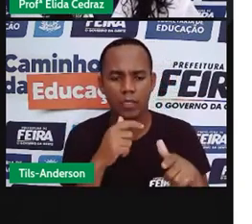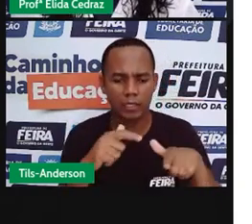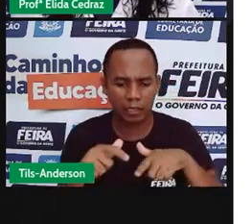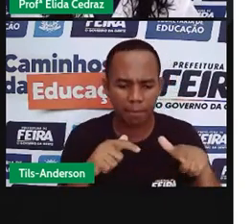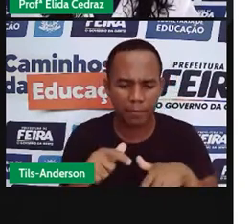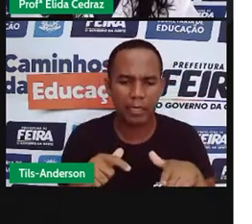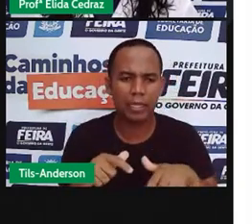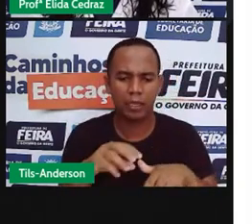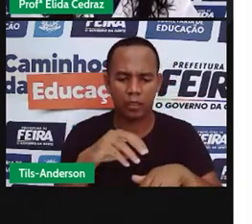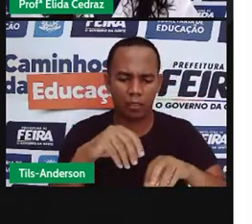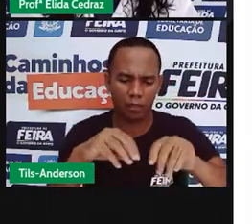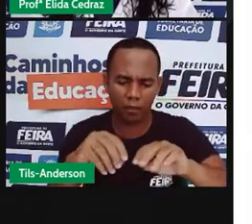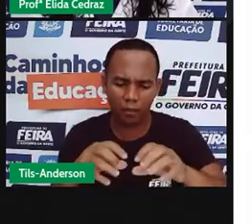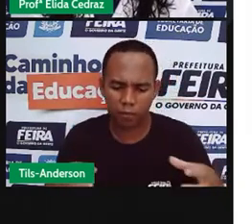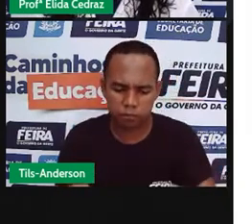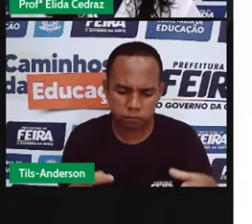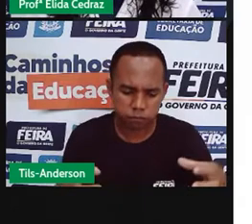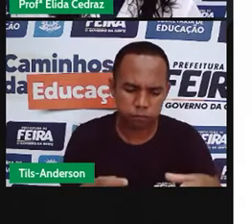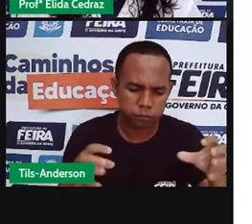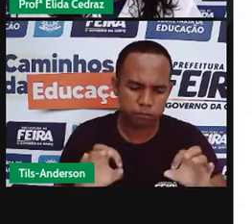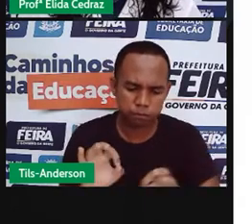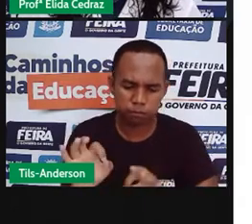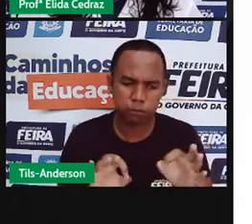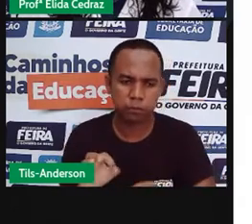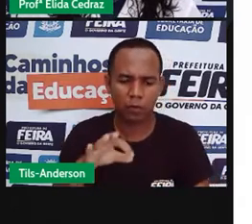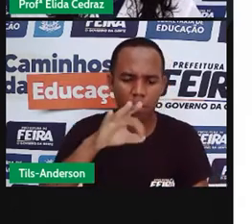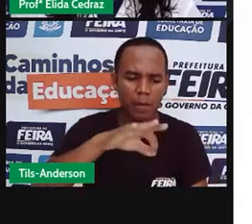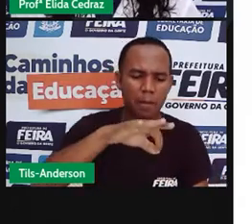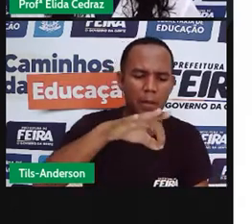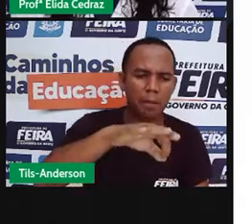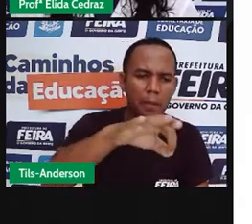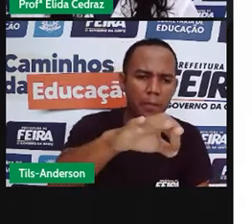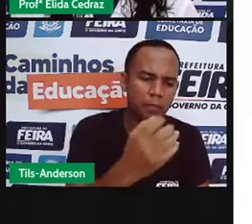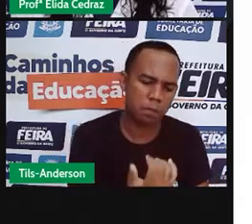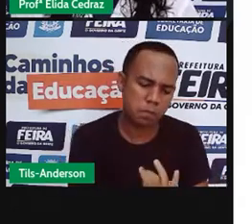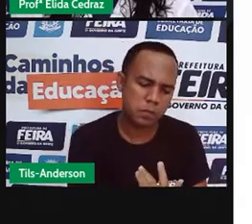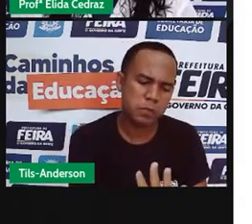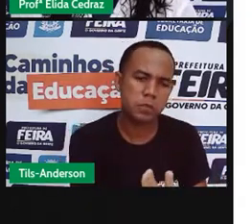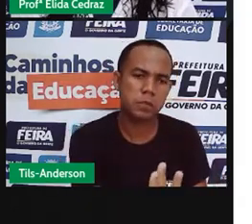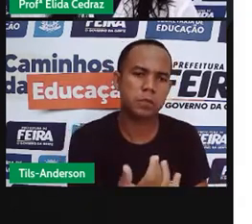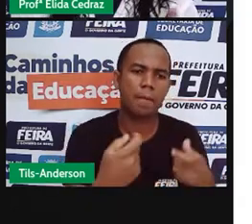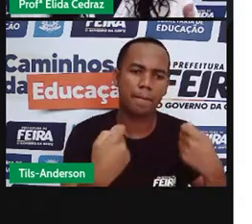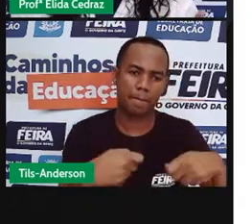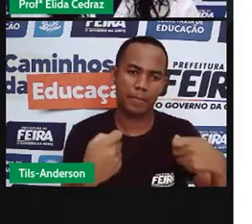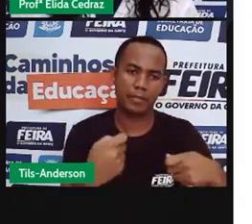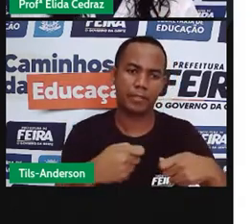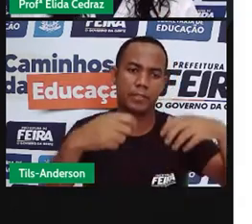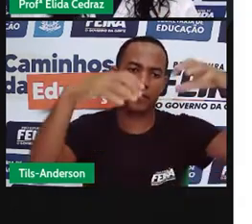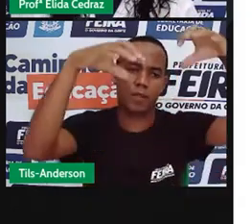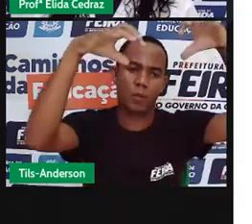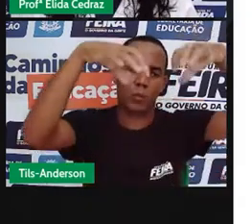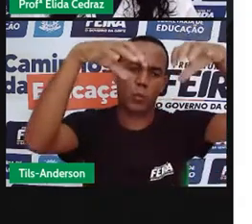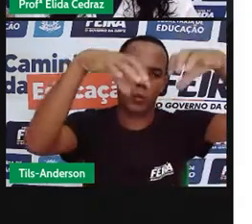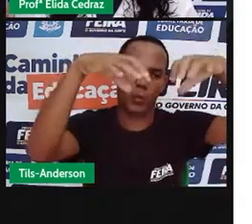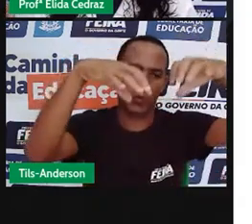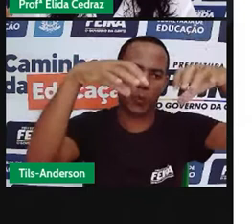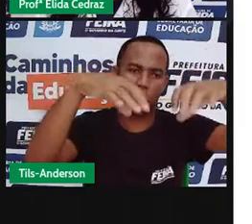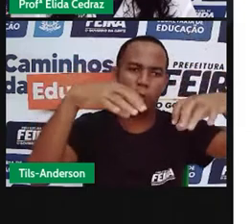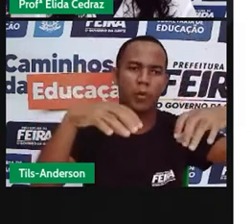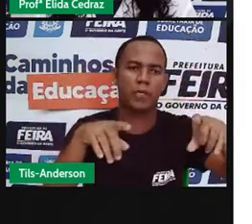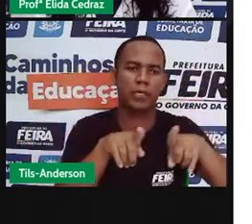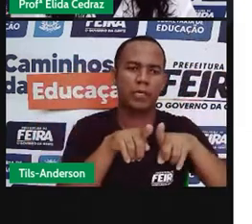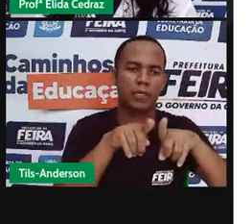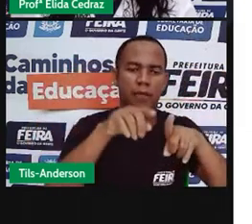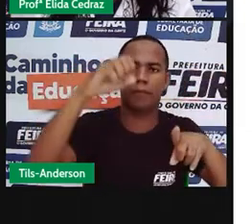prepara a terra e semeia, precisa de chuva e